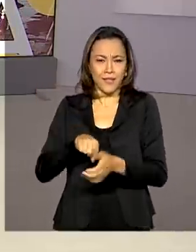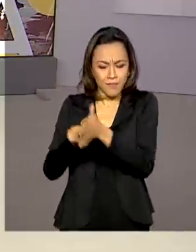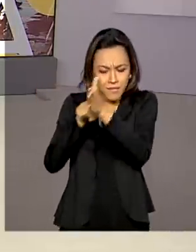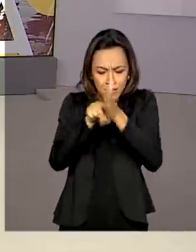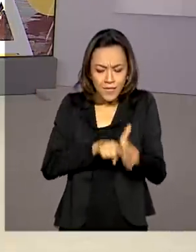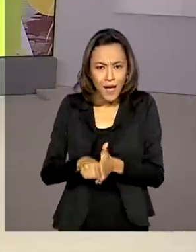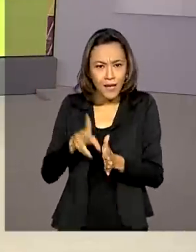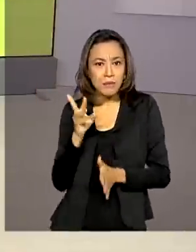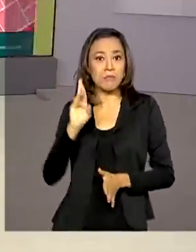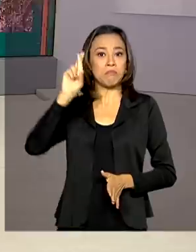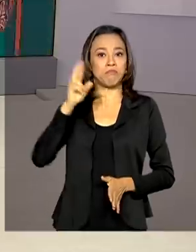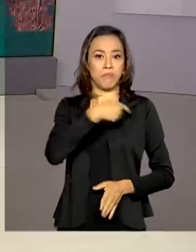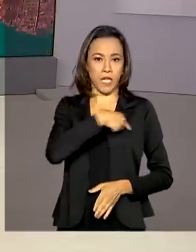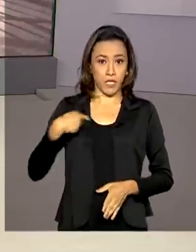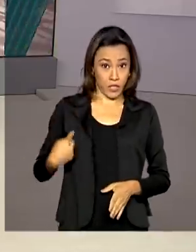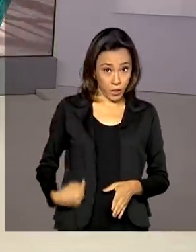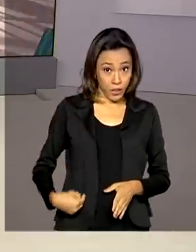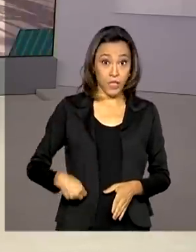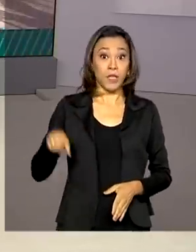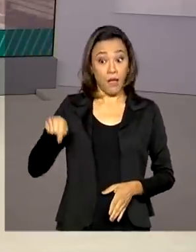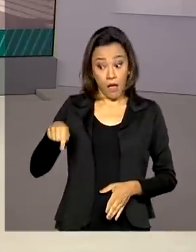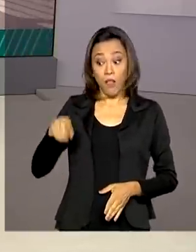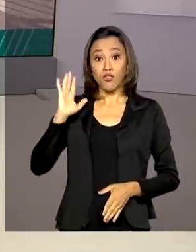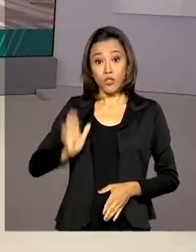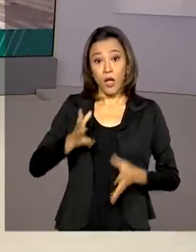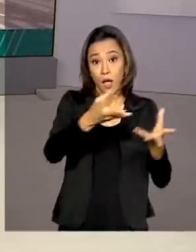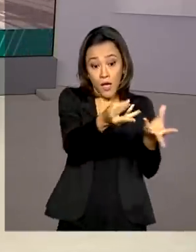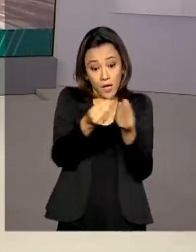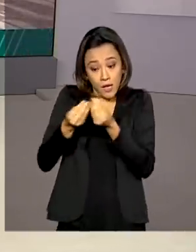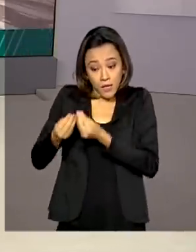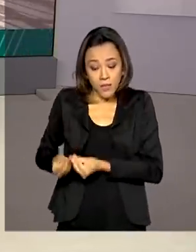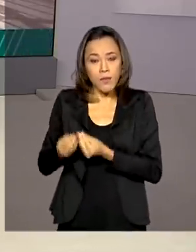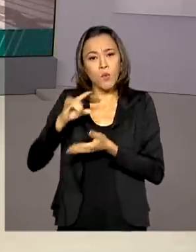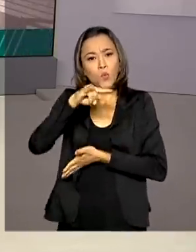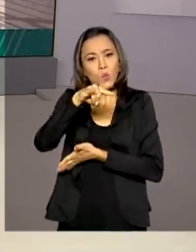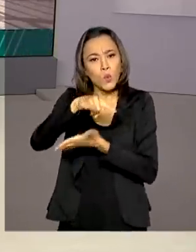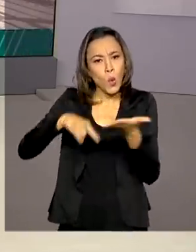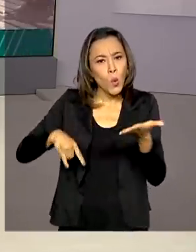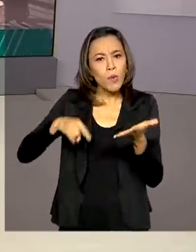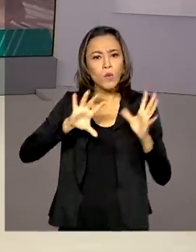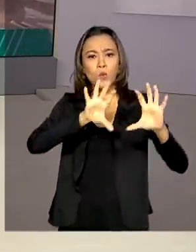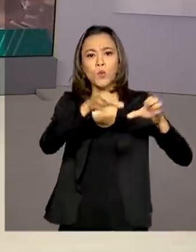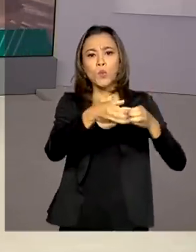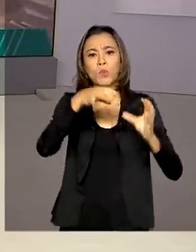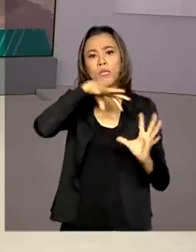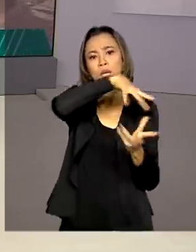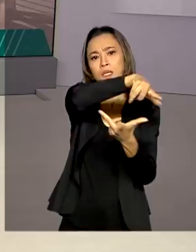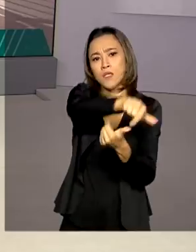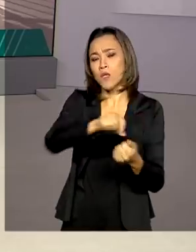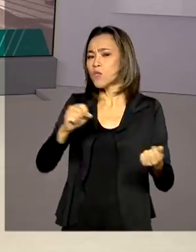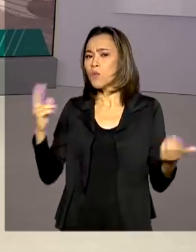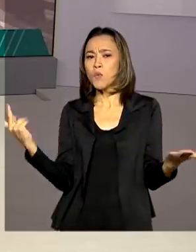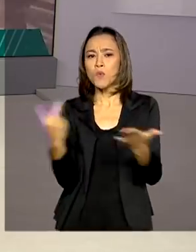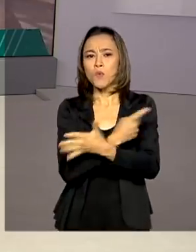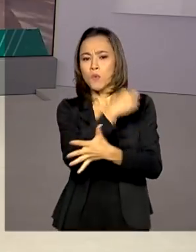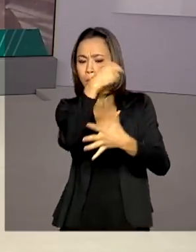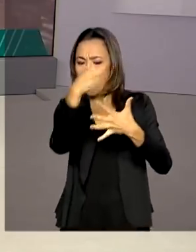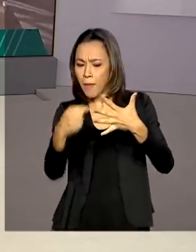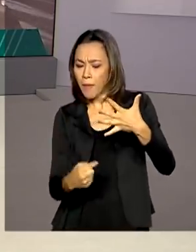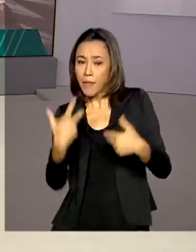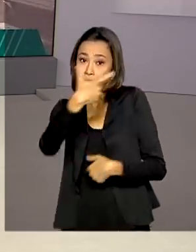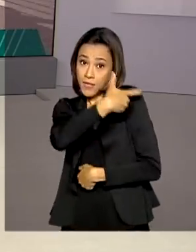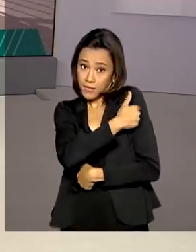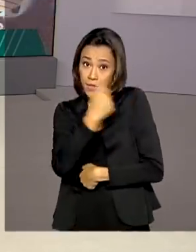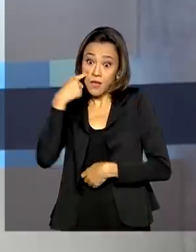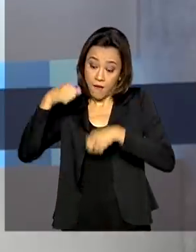agência informou que já recebeu um documento do Comitê Internacional Independente sobre o evento adverso da vacina e analisa os